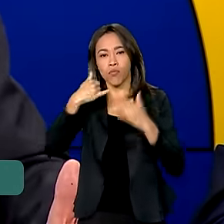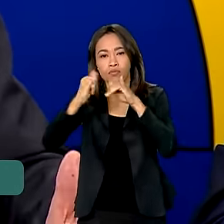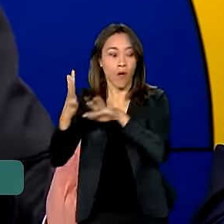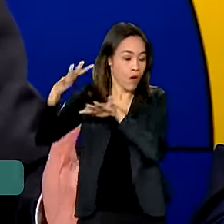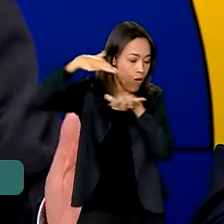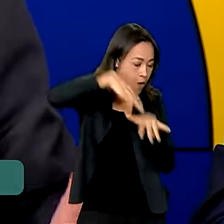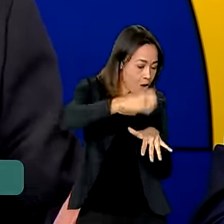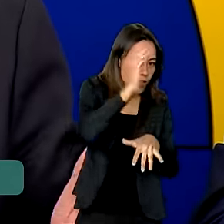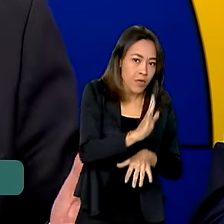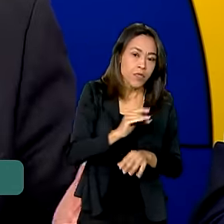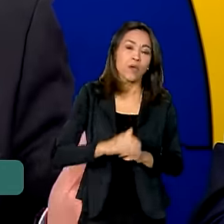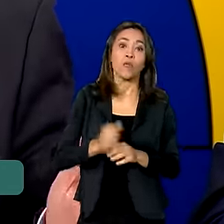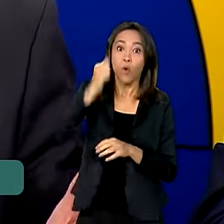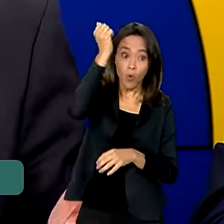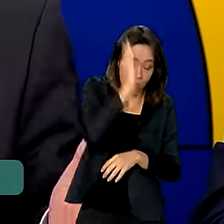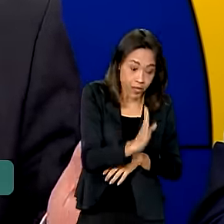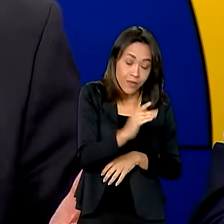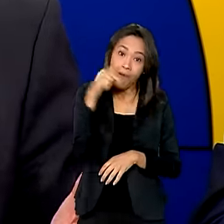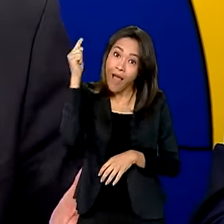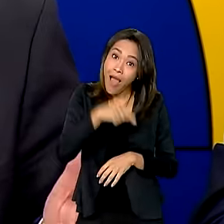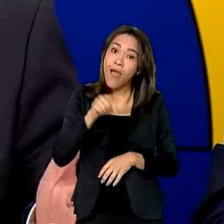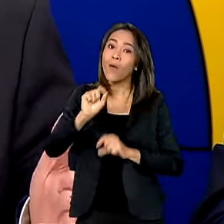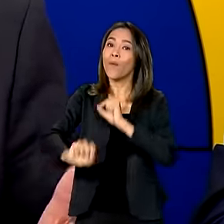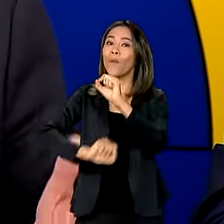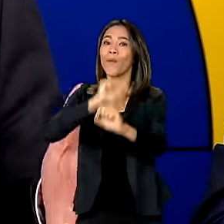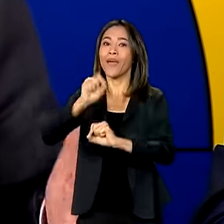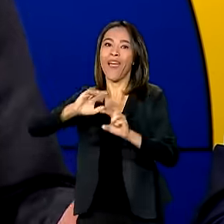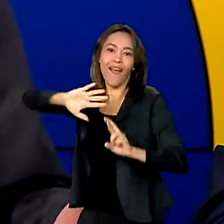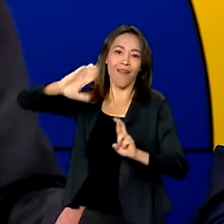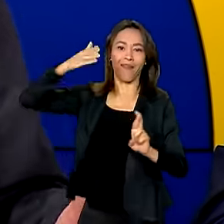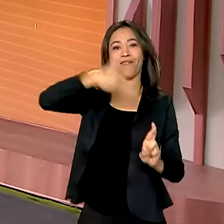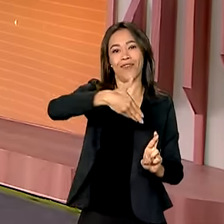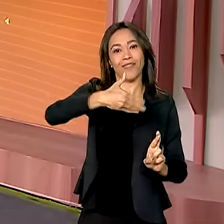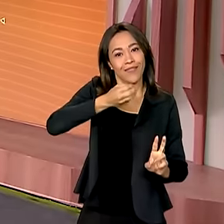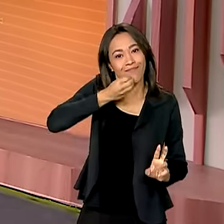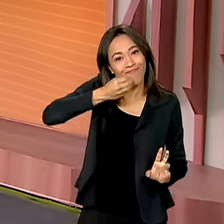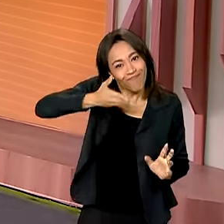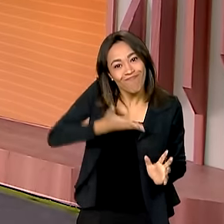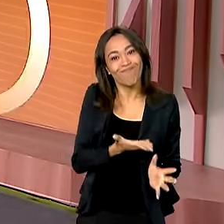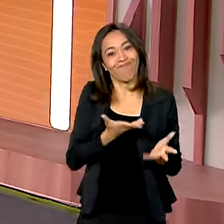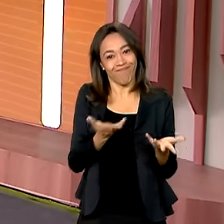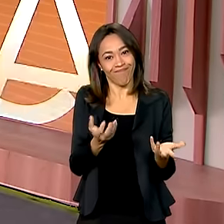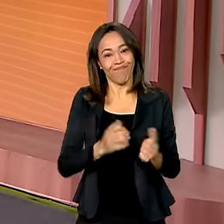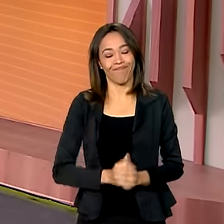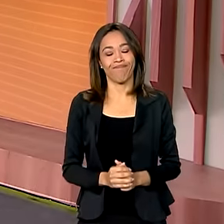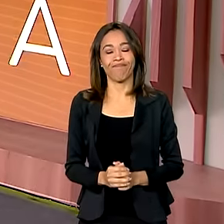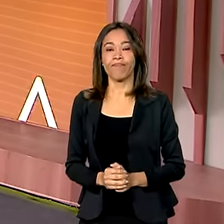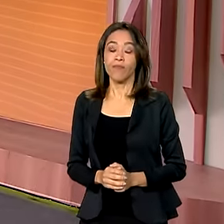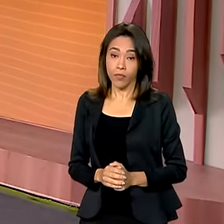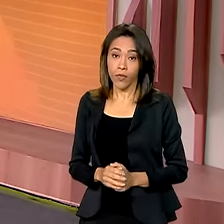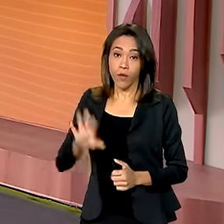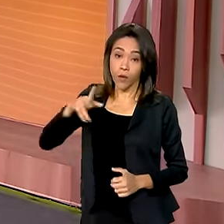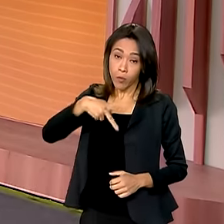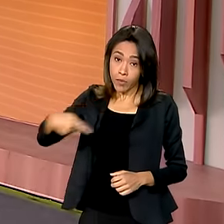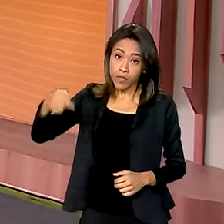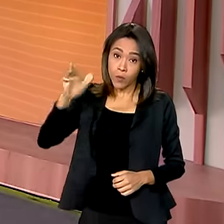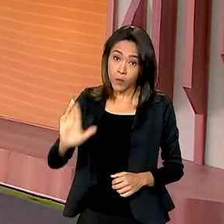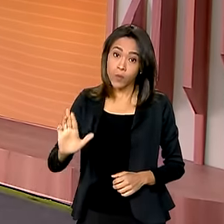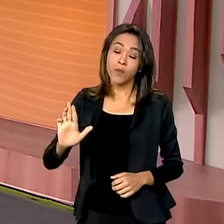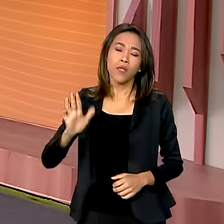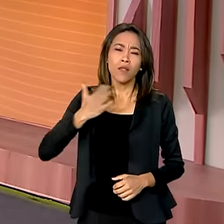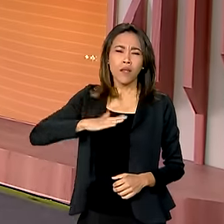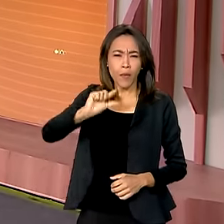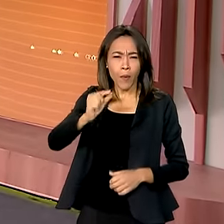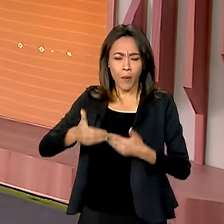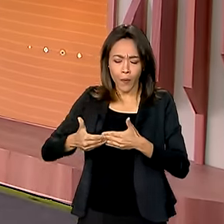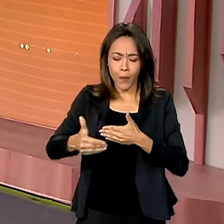no Brasil. O Brasil é exatamente a bola da vez. E o presidente Lula participa daqui a pouco da abertura